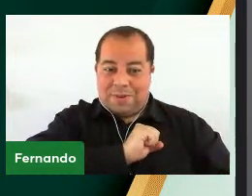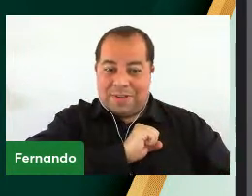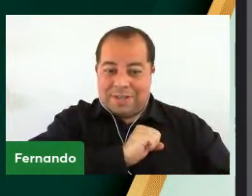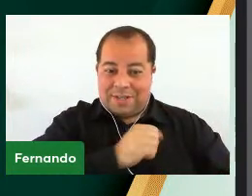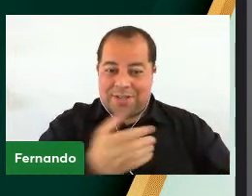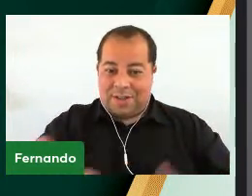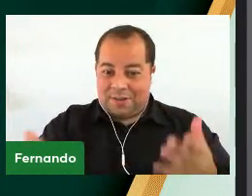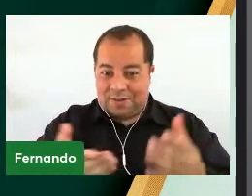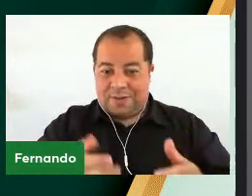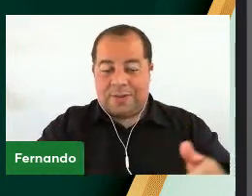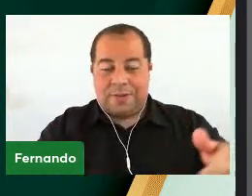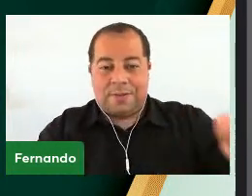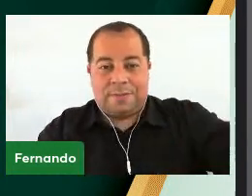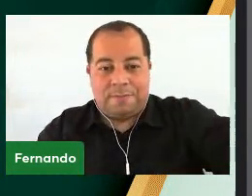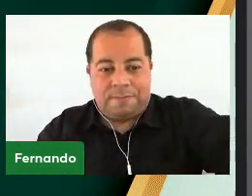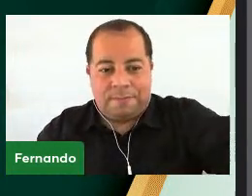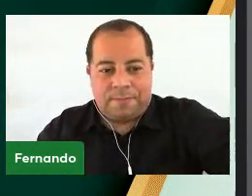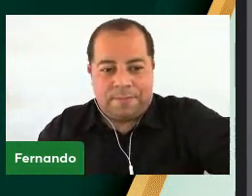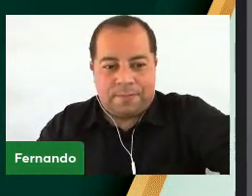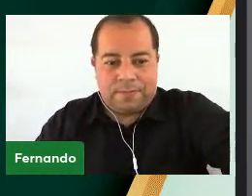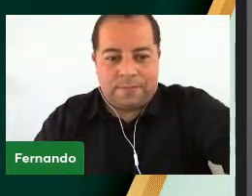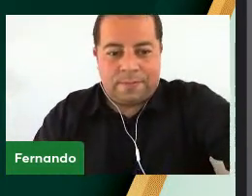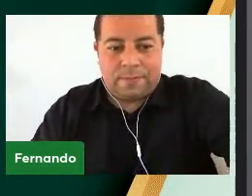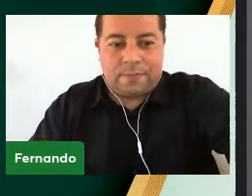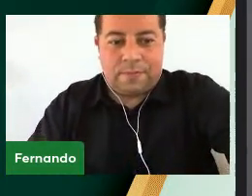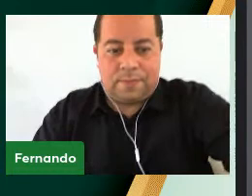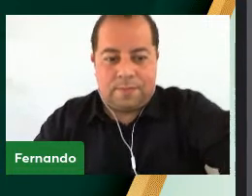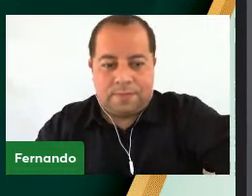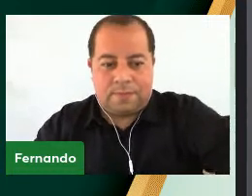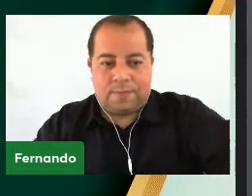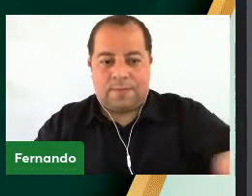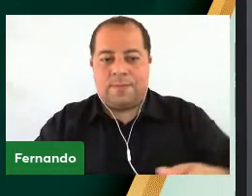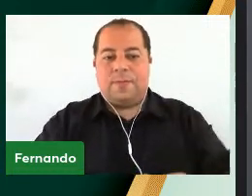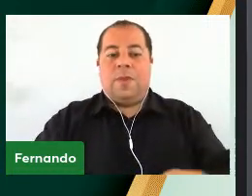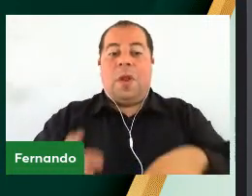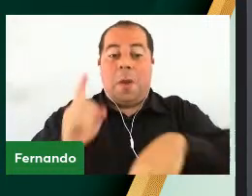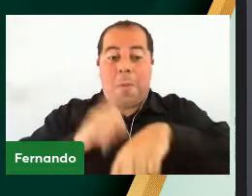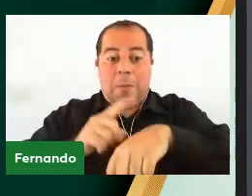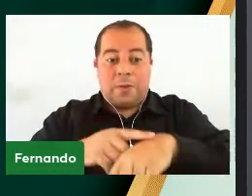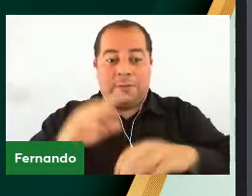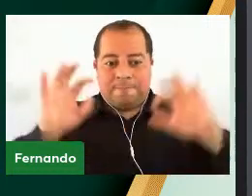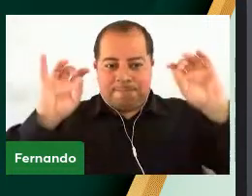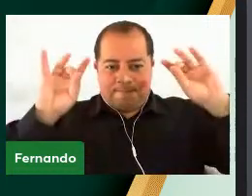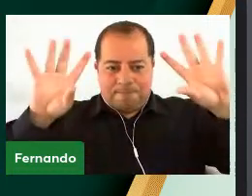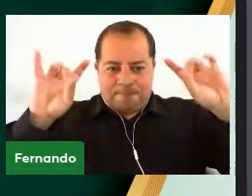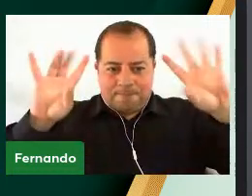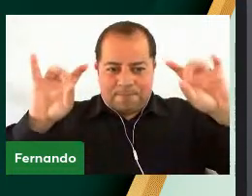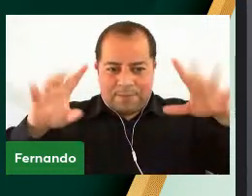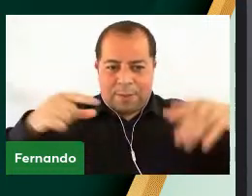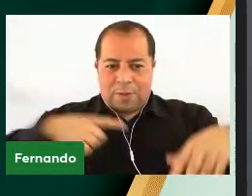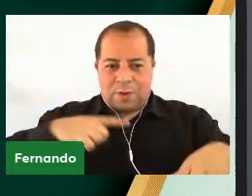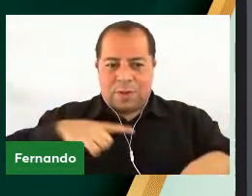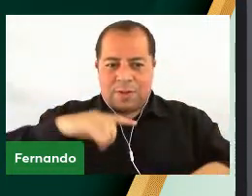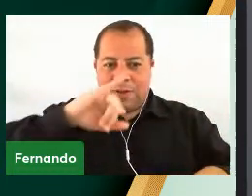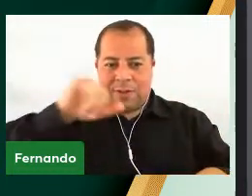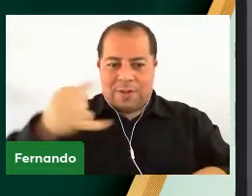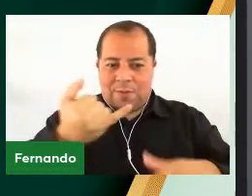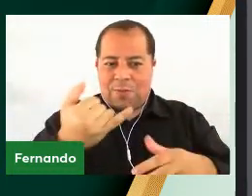agora É um momento ímpar para todos nós Da universidade Quando a gente tem essa oportunidade